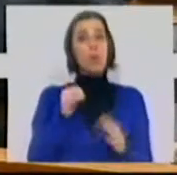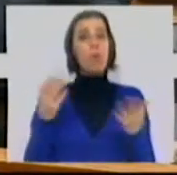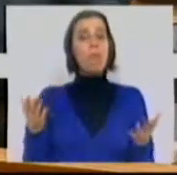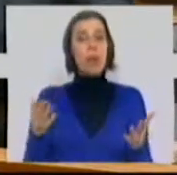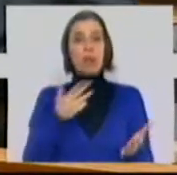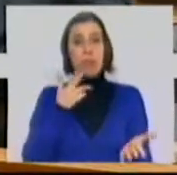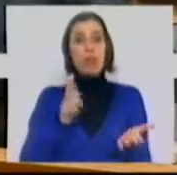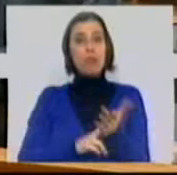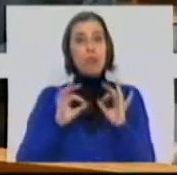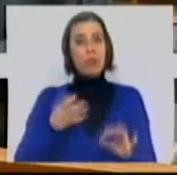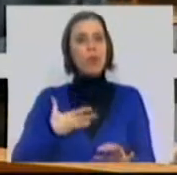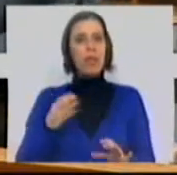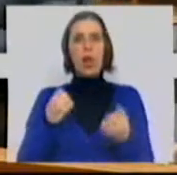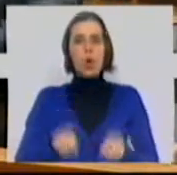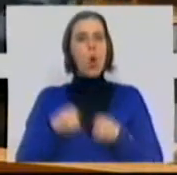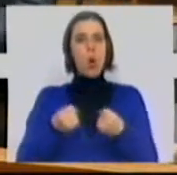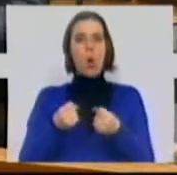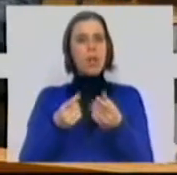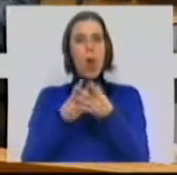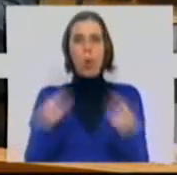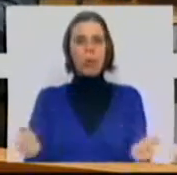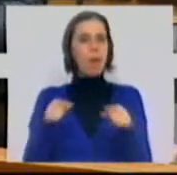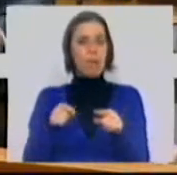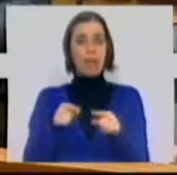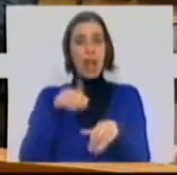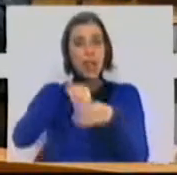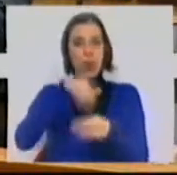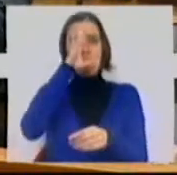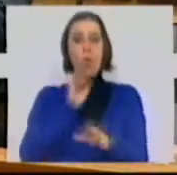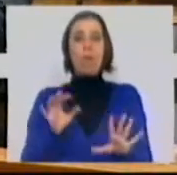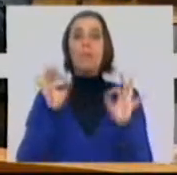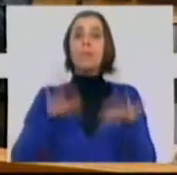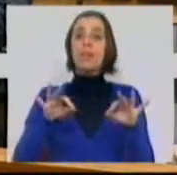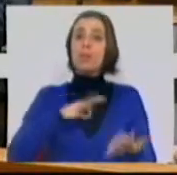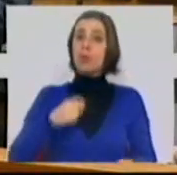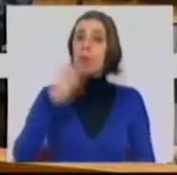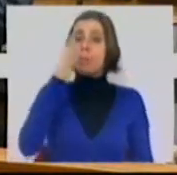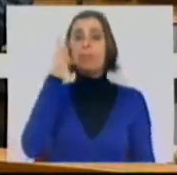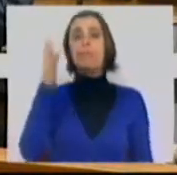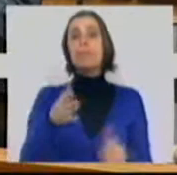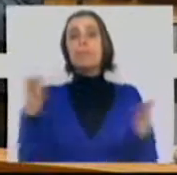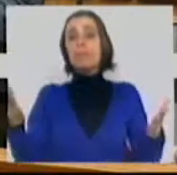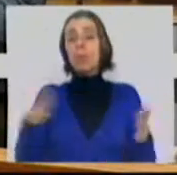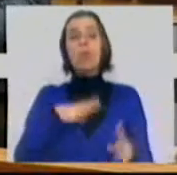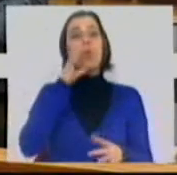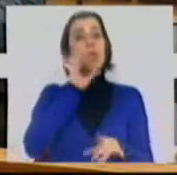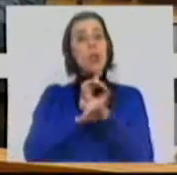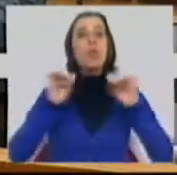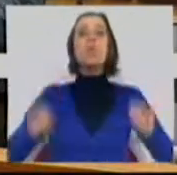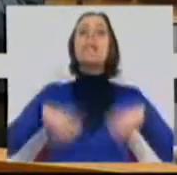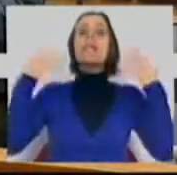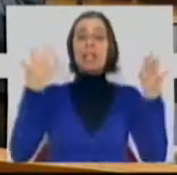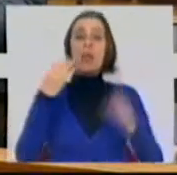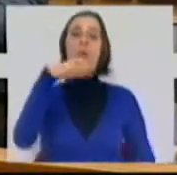Socialista, mas que o CDS não consegue vingar essas teses no Governo. Termino, Sr. Presidente, dizendo aquilo que disse no início.